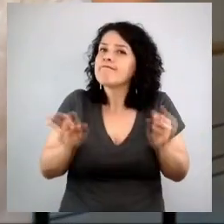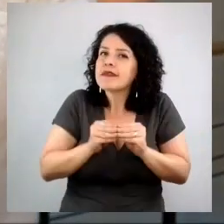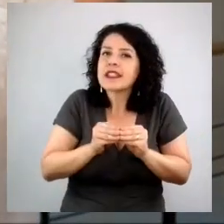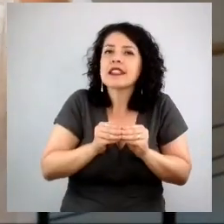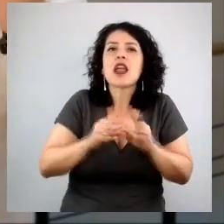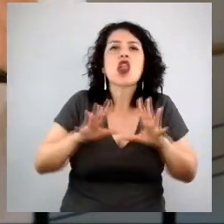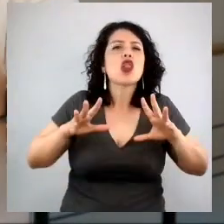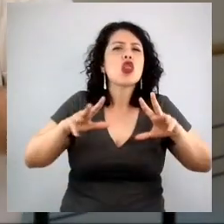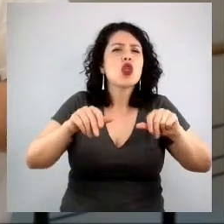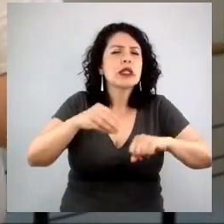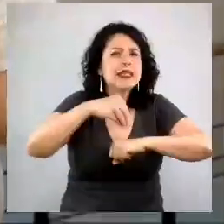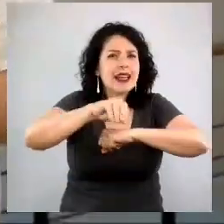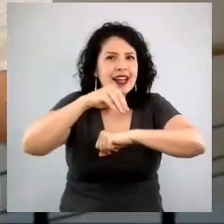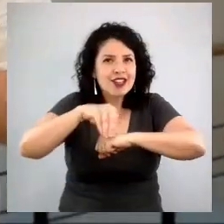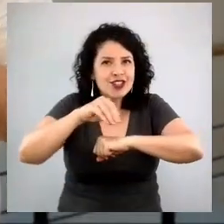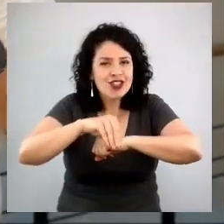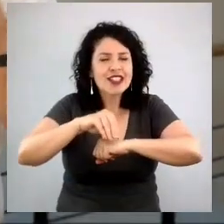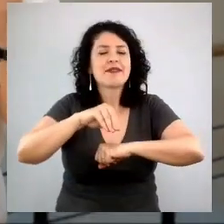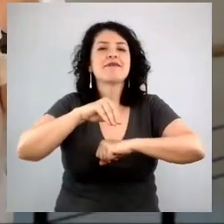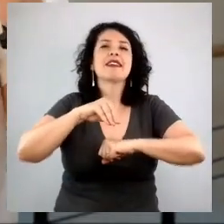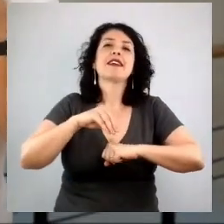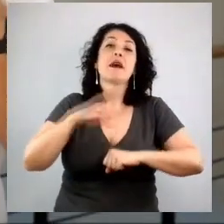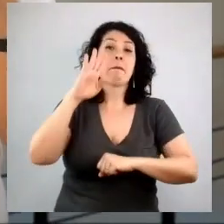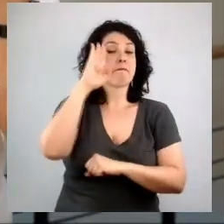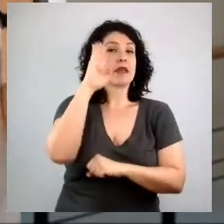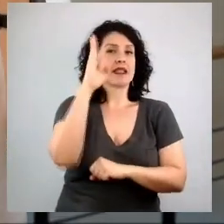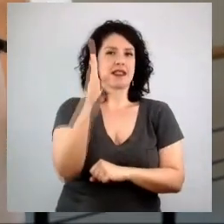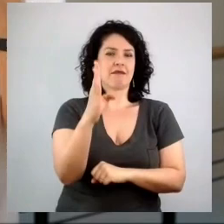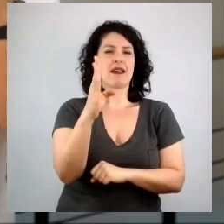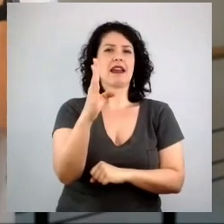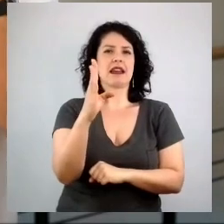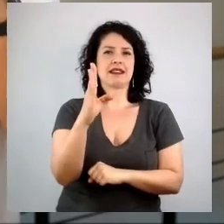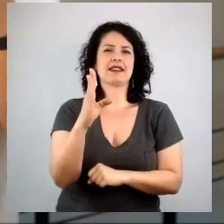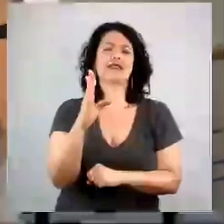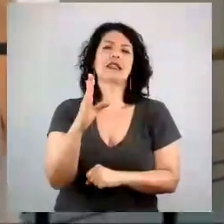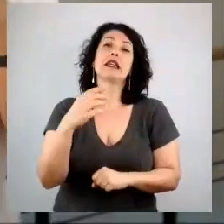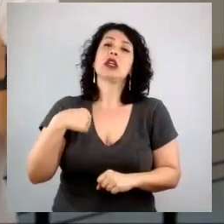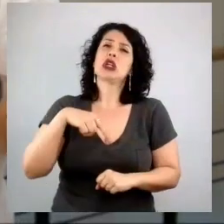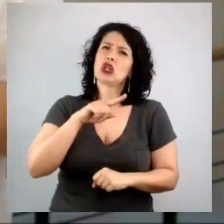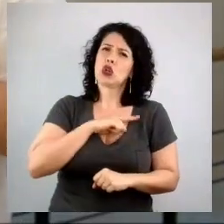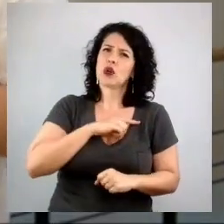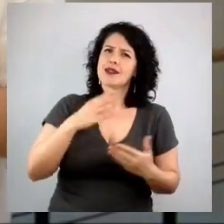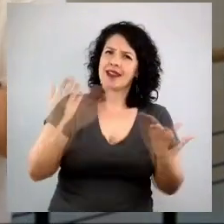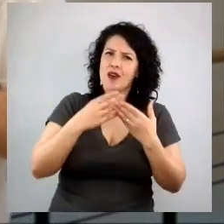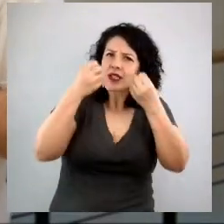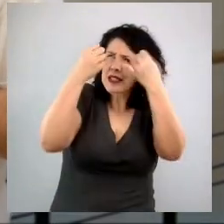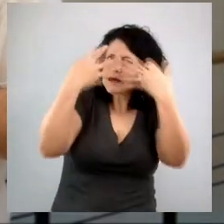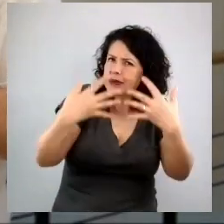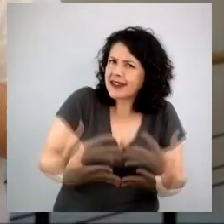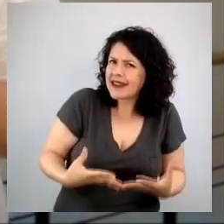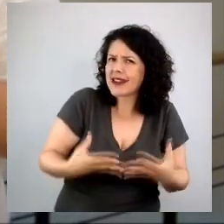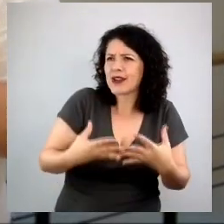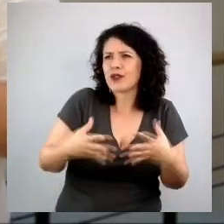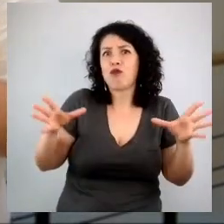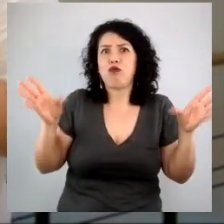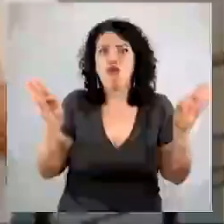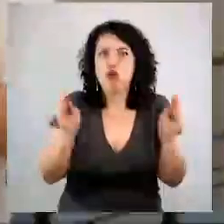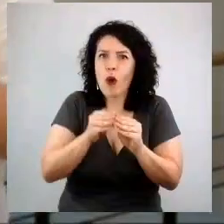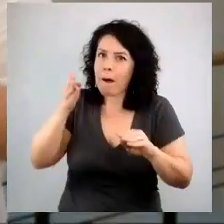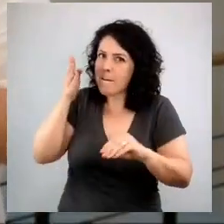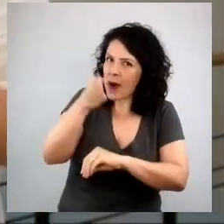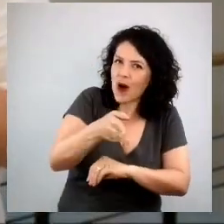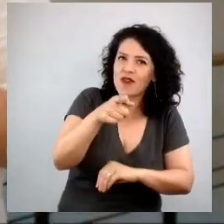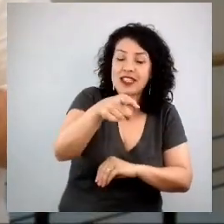Propositalmente, a gente está tentando fazer esse talk aqui ser bem sharp, ser bem curto, ser bem claro e direto. Mas se você, cara, ficou